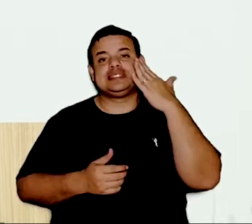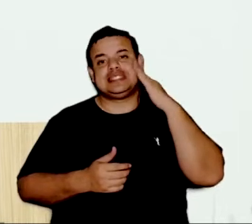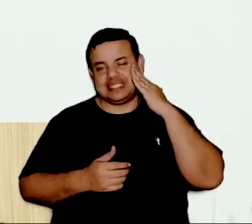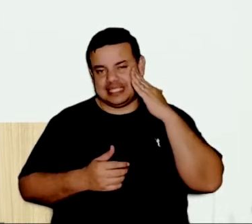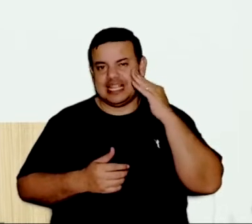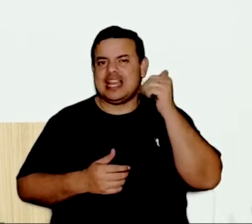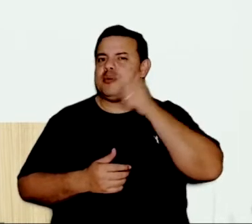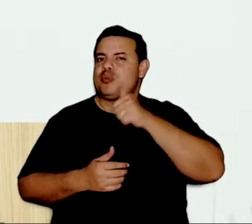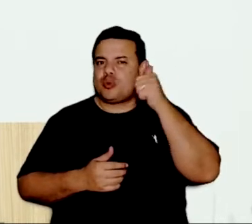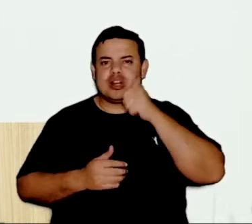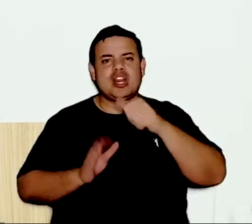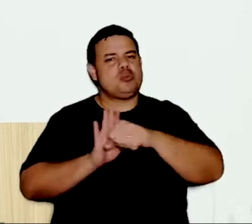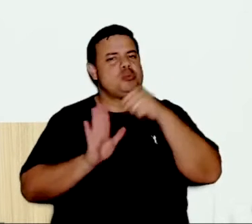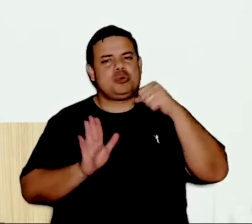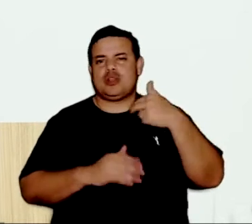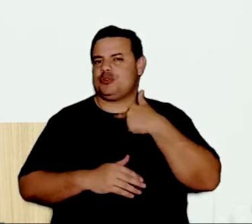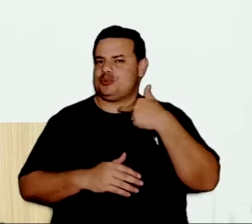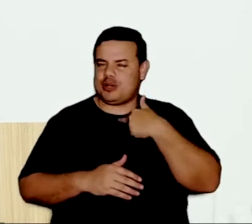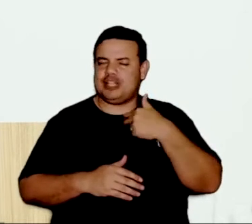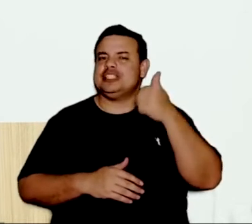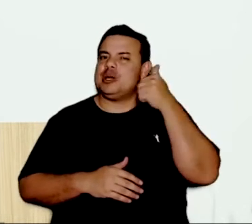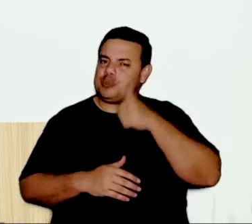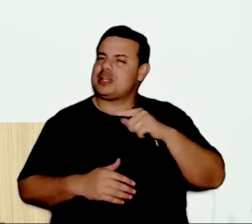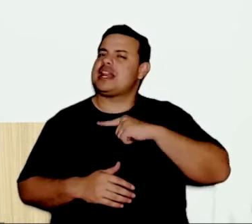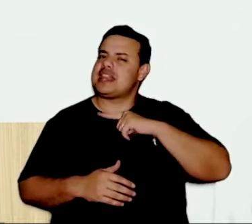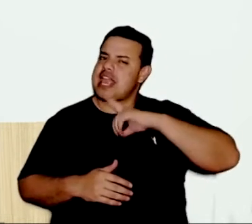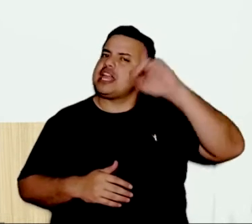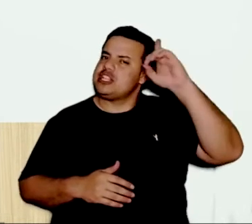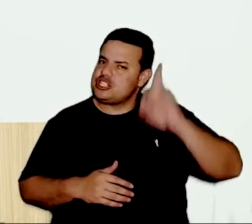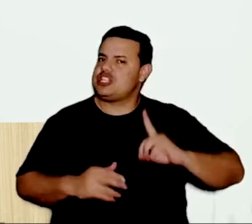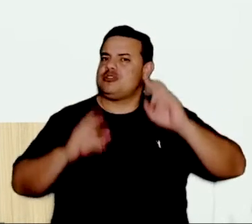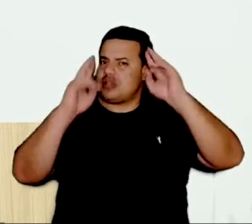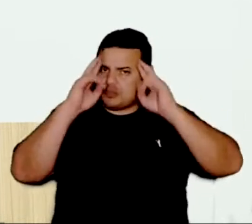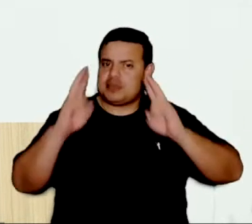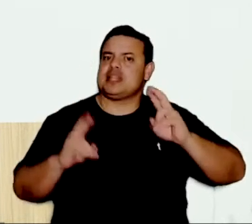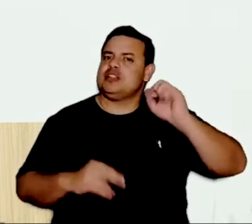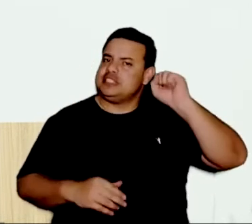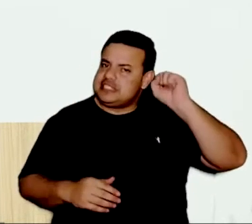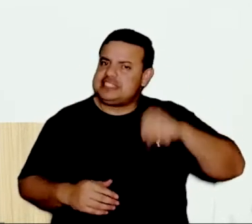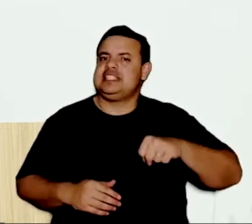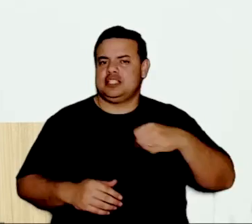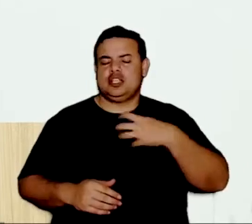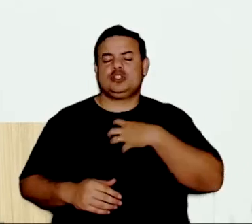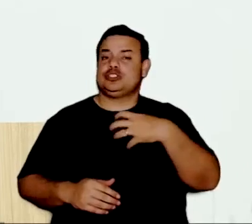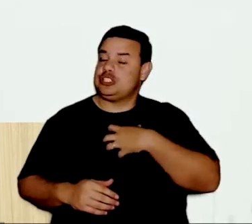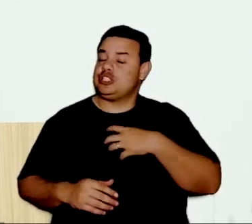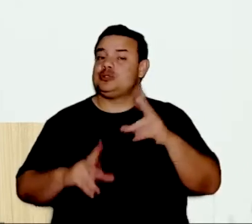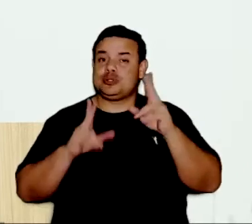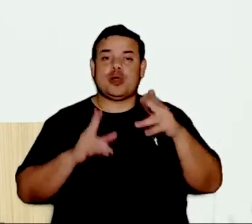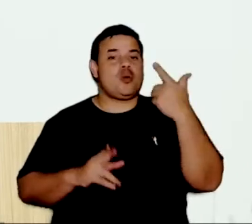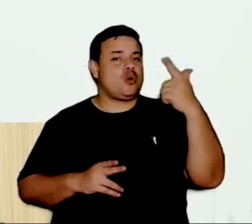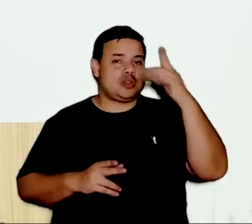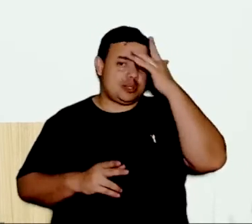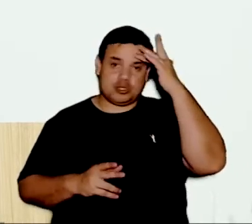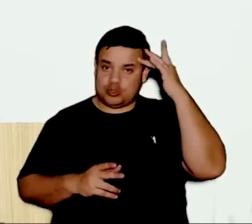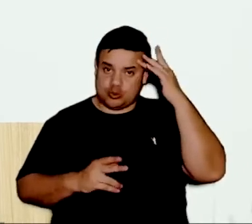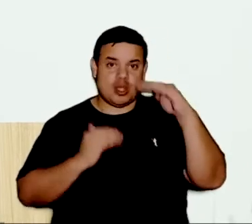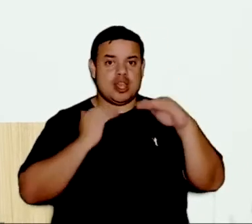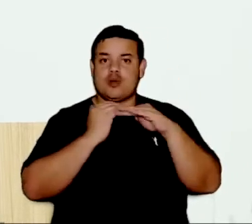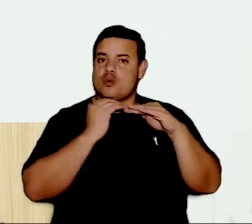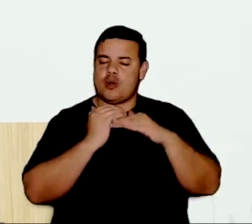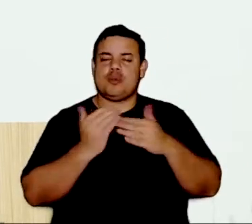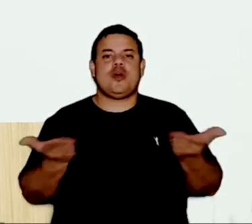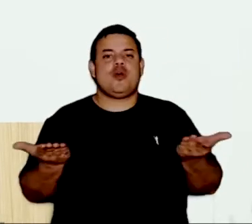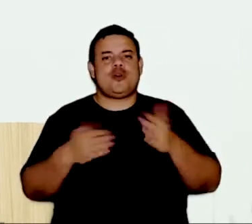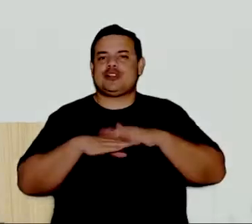tem o seu direito, e que a mulher tem que ser respeitada, sim, da mesma maneira que qualquer outra pessoa. Por enquanto, é só, se precisar, eu